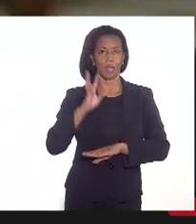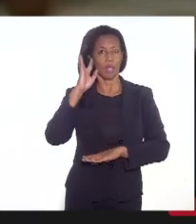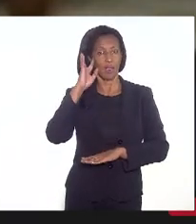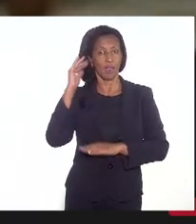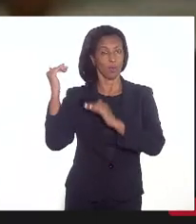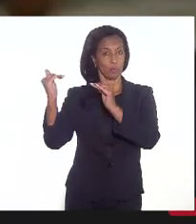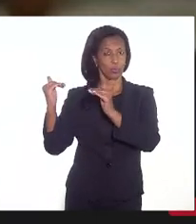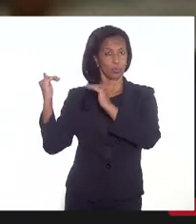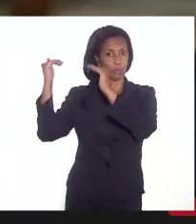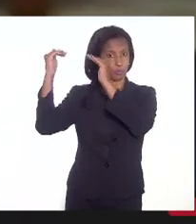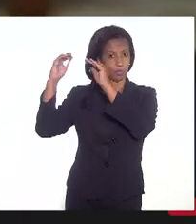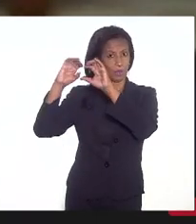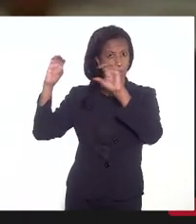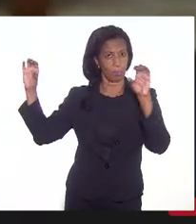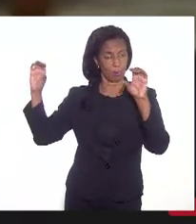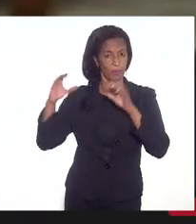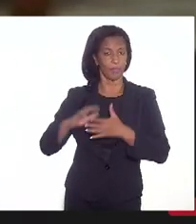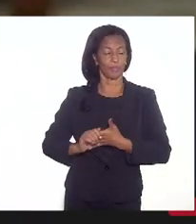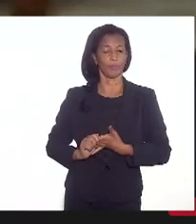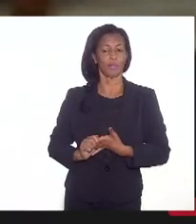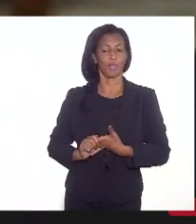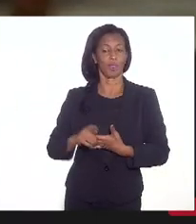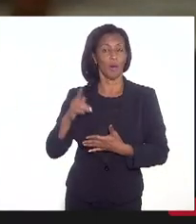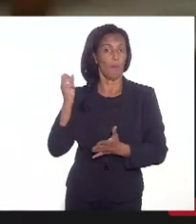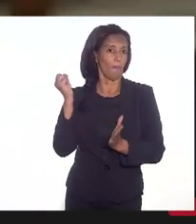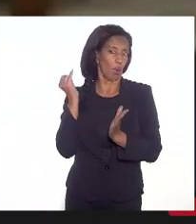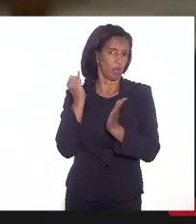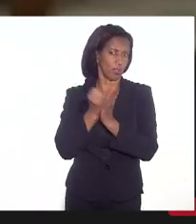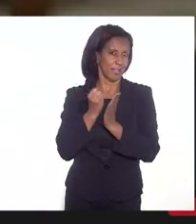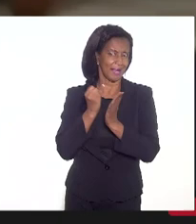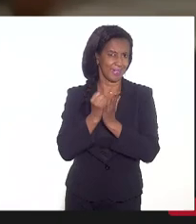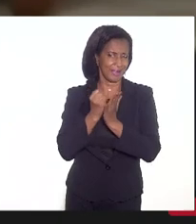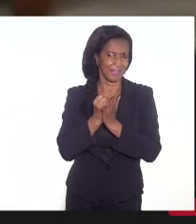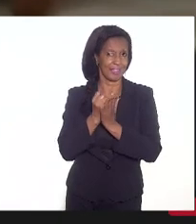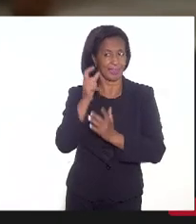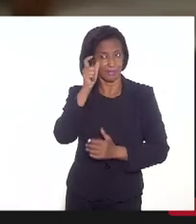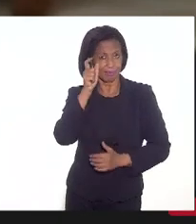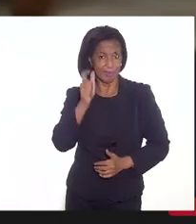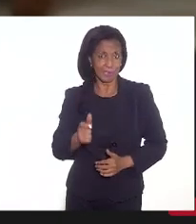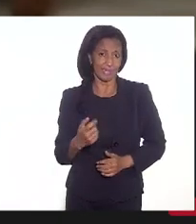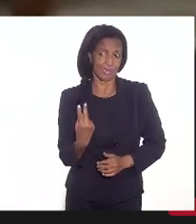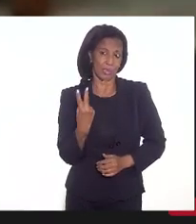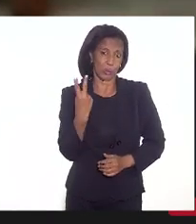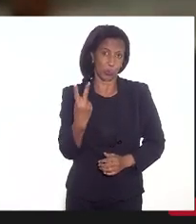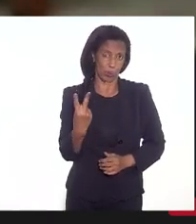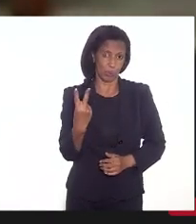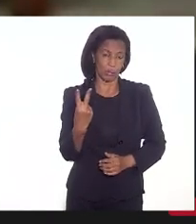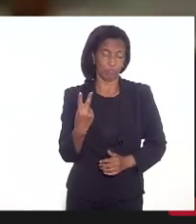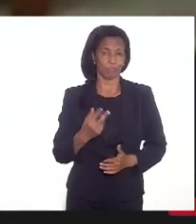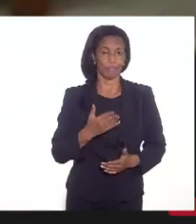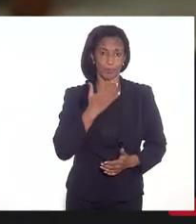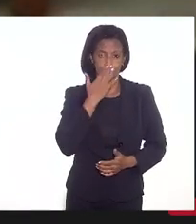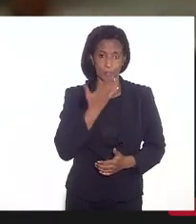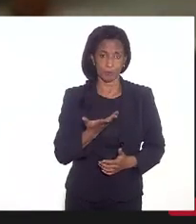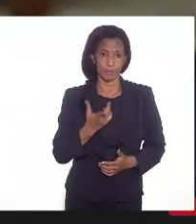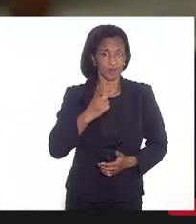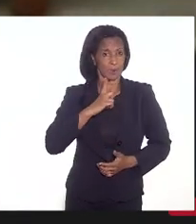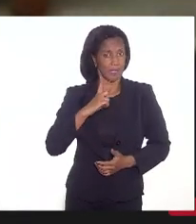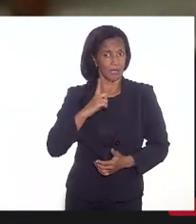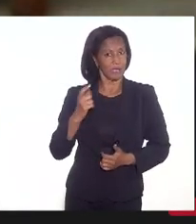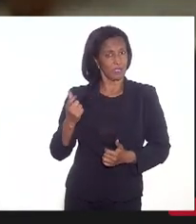Supremo, isso pode gerar uma receita bem interessante. Tem dois aspectos e a gente tem